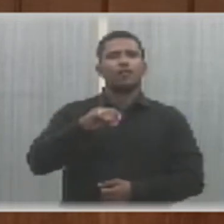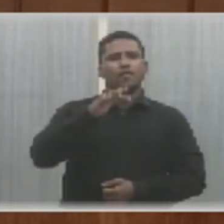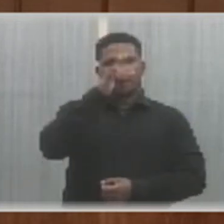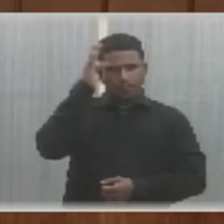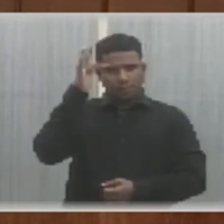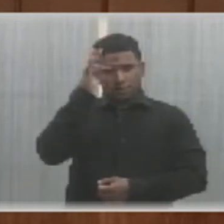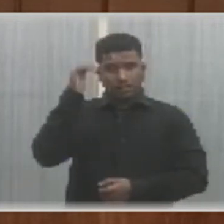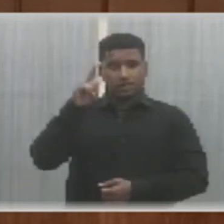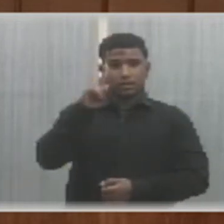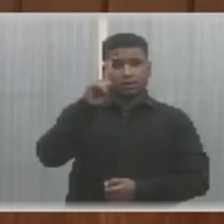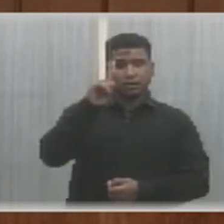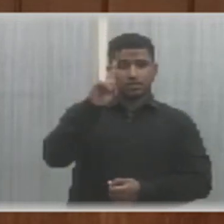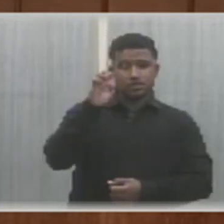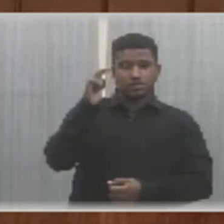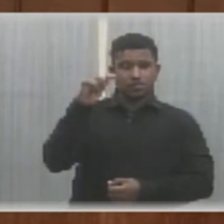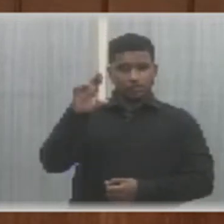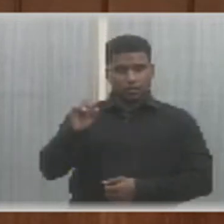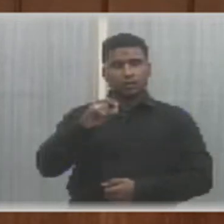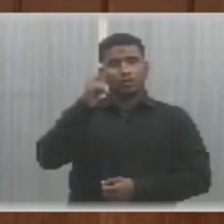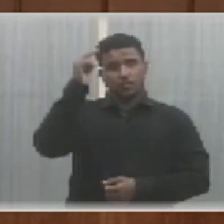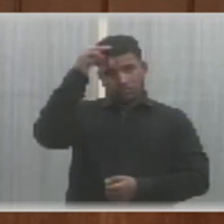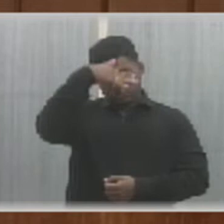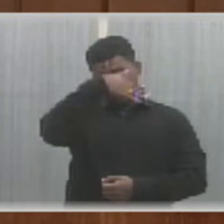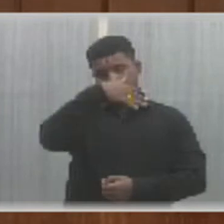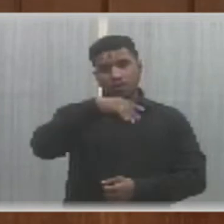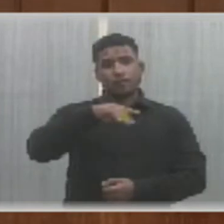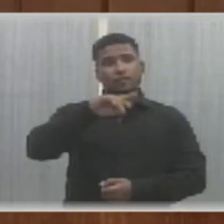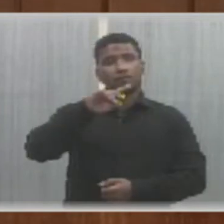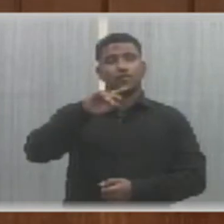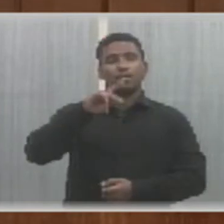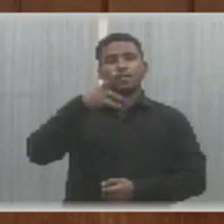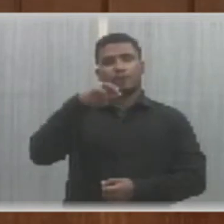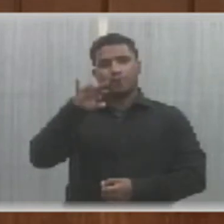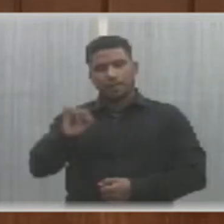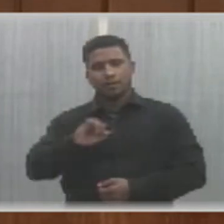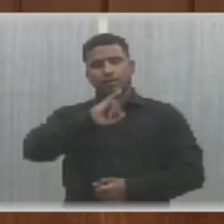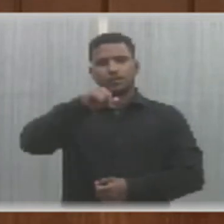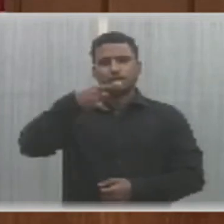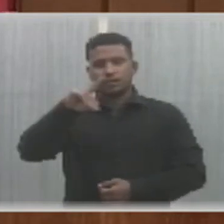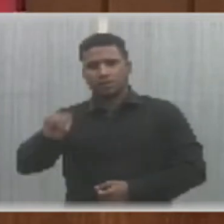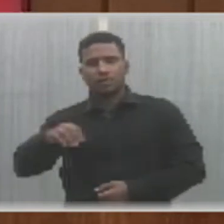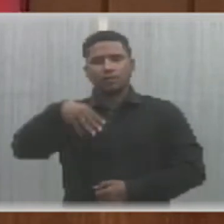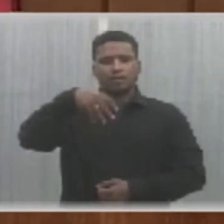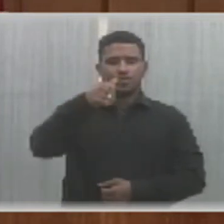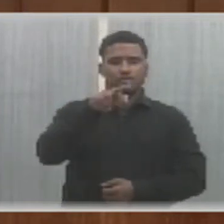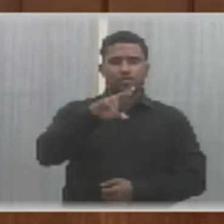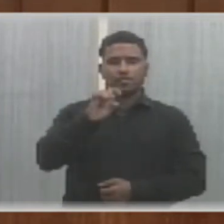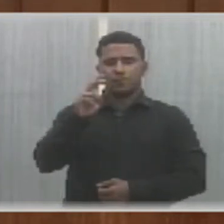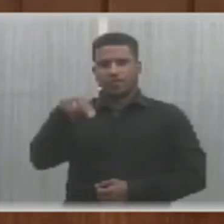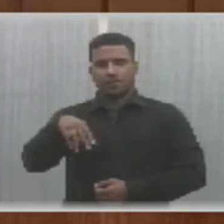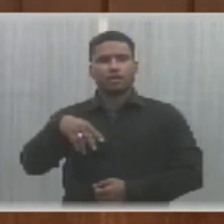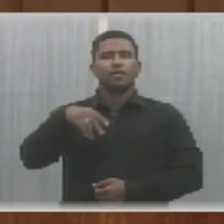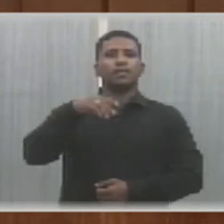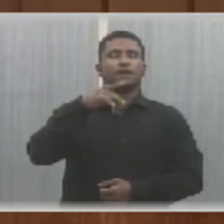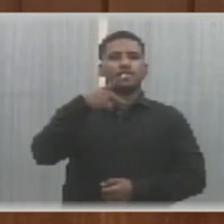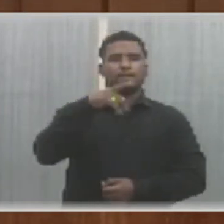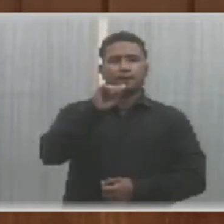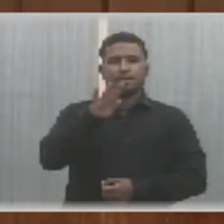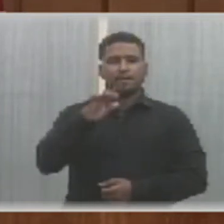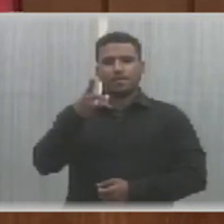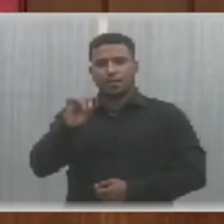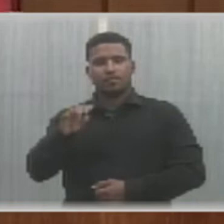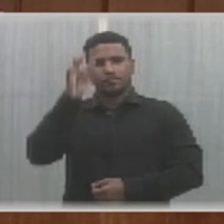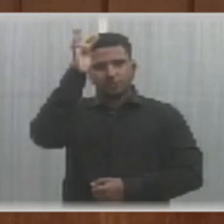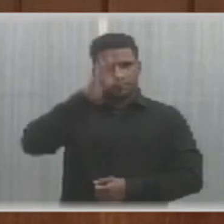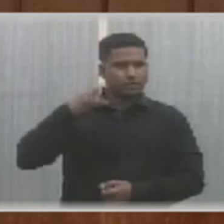Silva, Georgiano Neto, Jesse Valdezaías, Gustavo Neiva, Hélio Isaías, Henrique Pires, João Márcio, Márden Menezes, Nerinho, Pablo Santos, Severo Olalho, Tereza